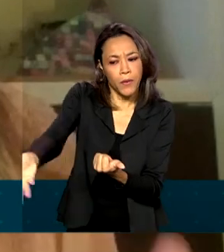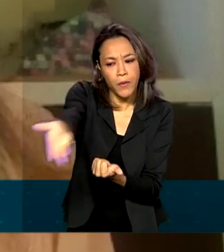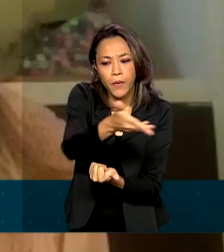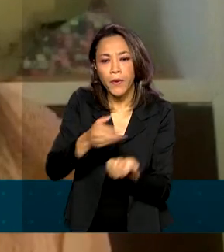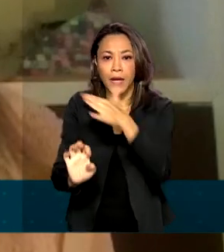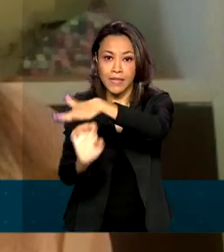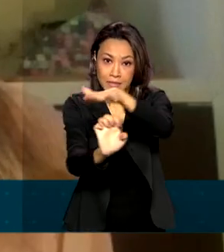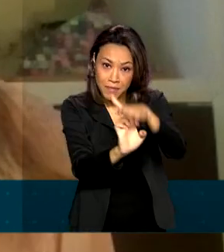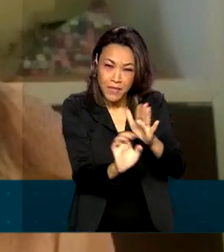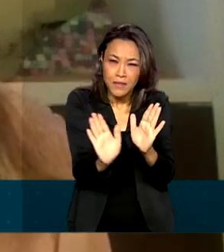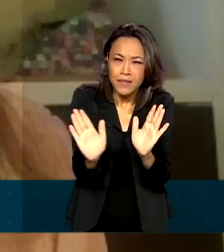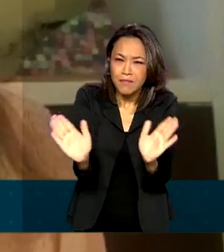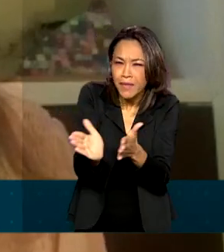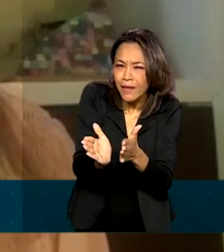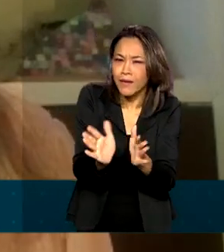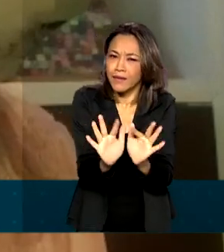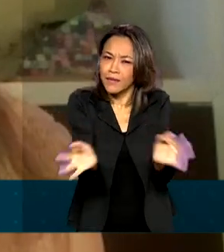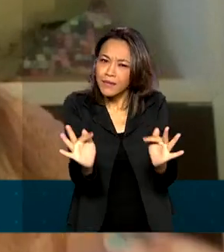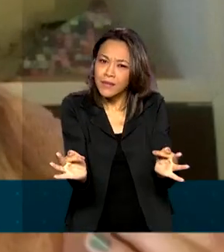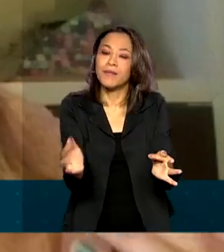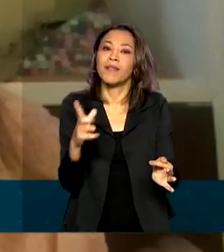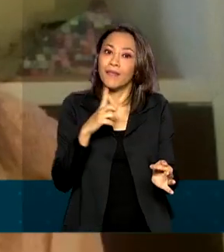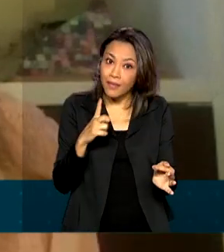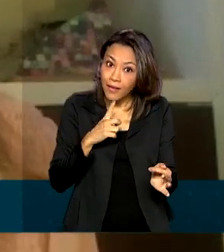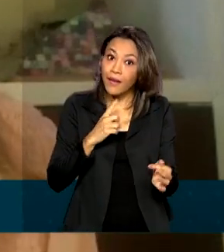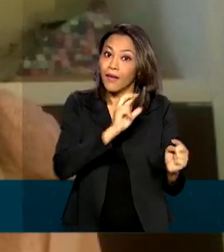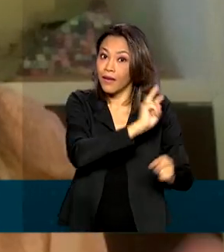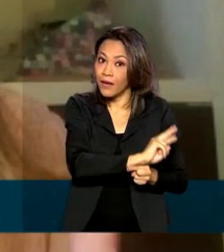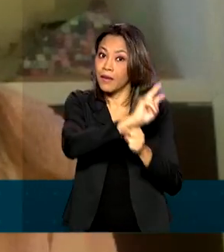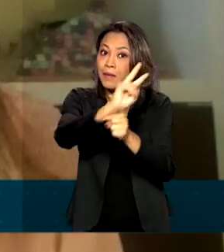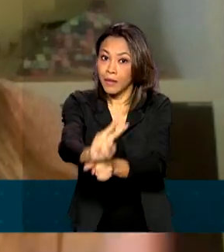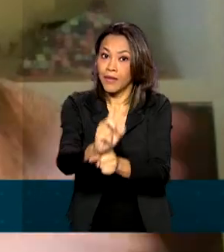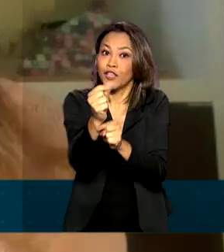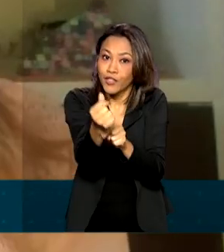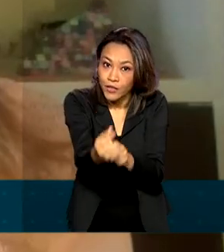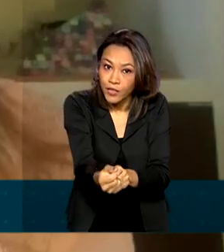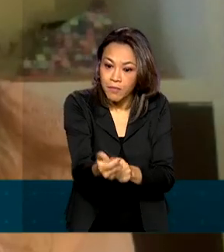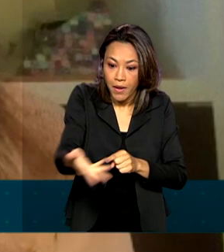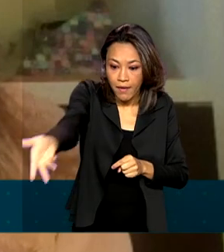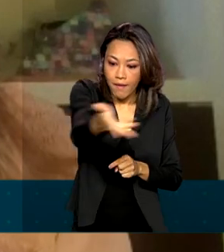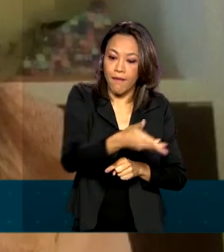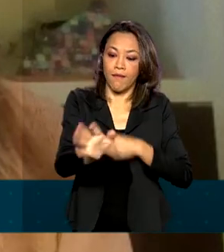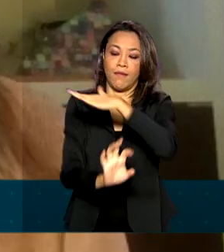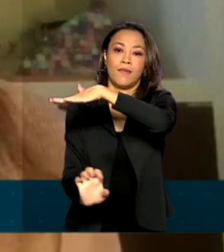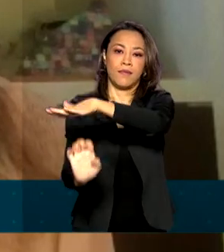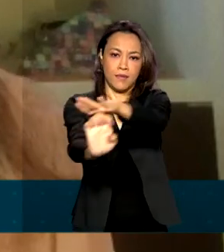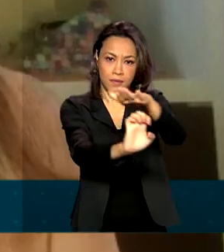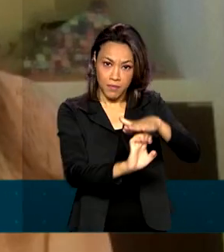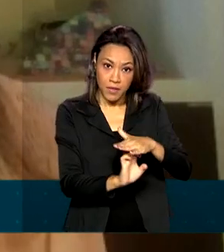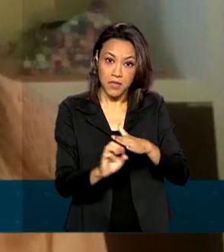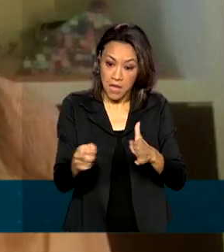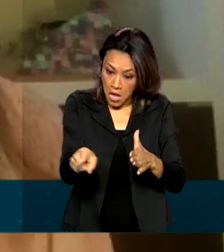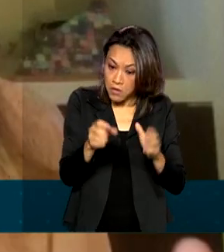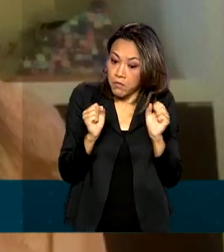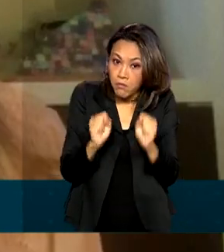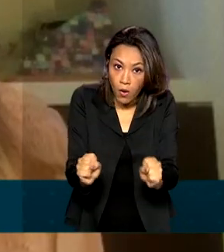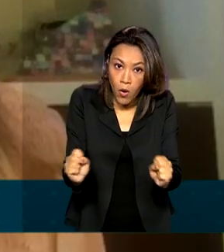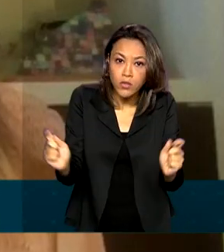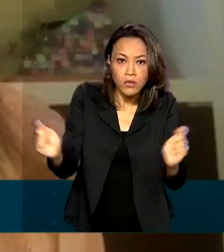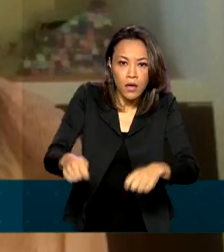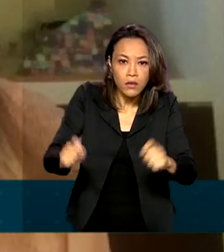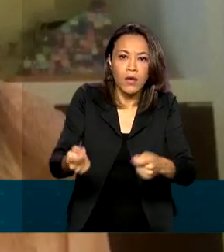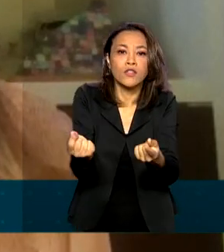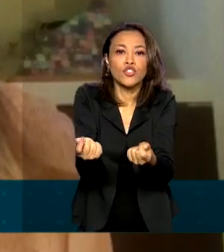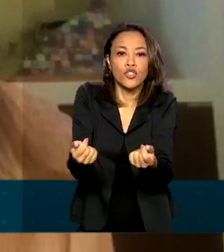de Pequeno Porte oferece também linhas de crédito para que esses pequenos negócios possam obter capital